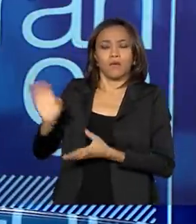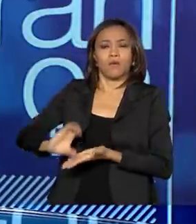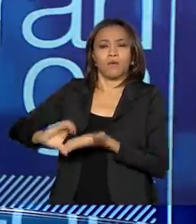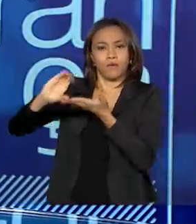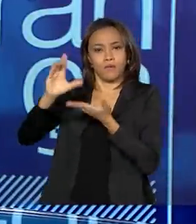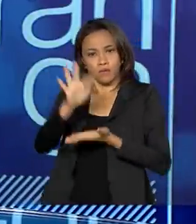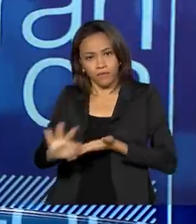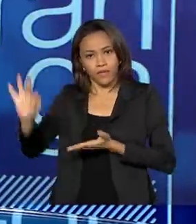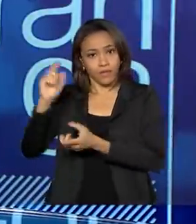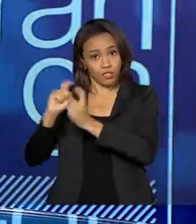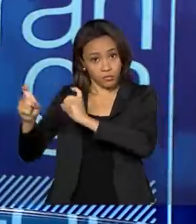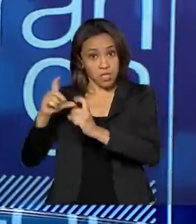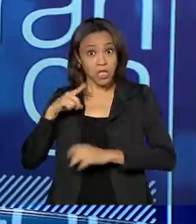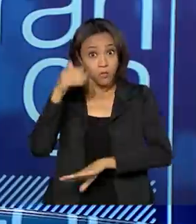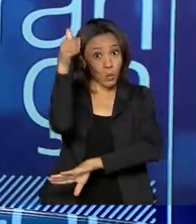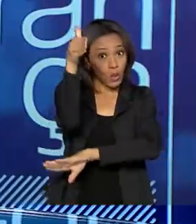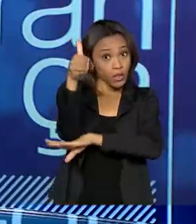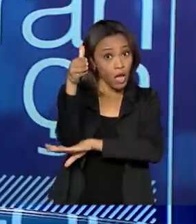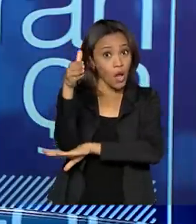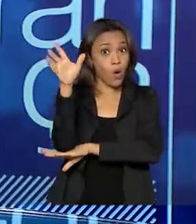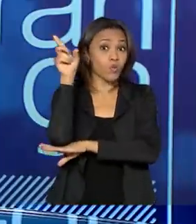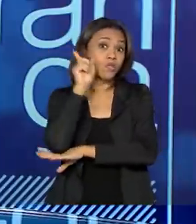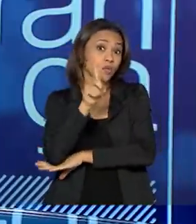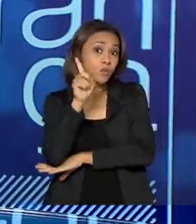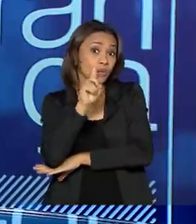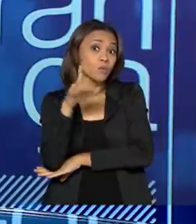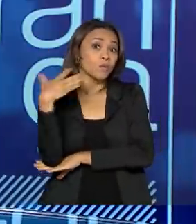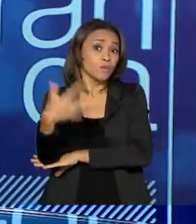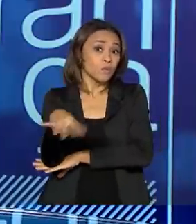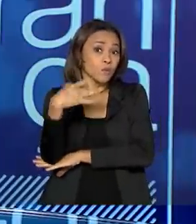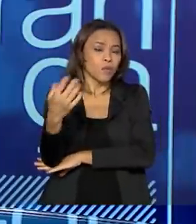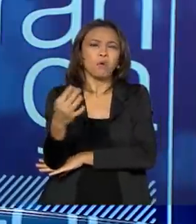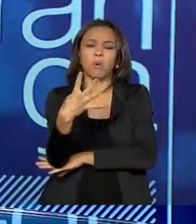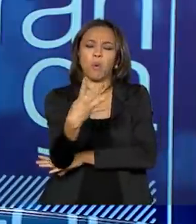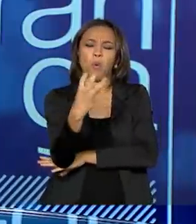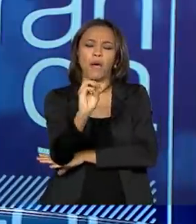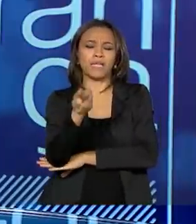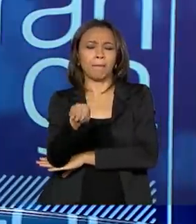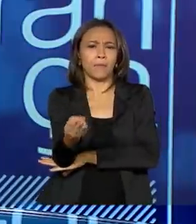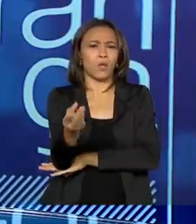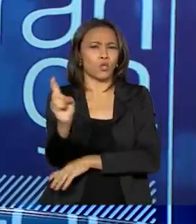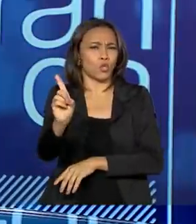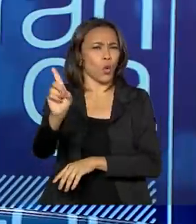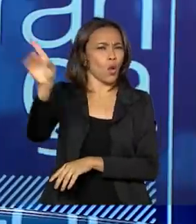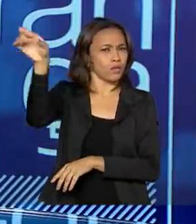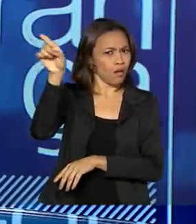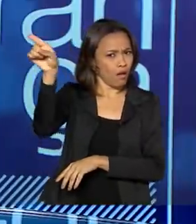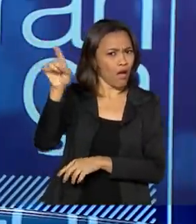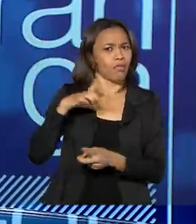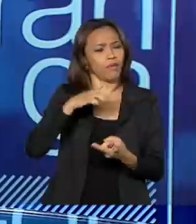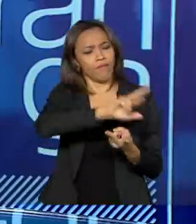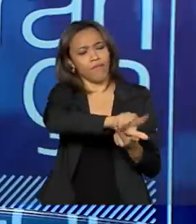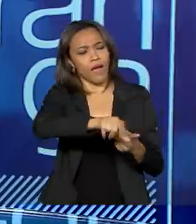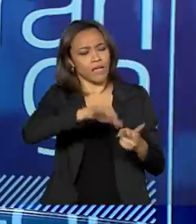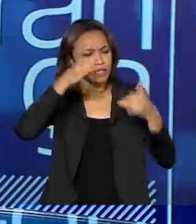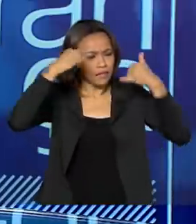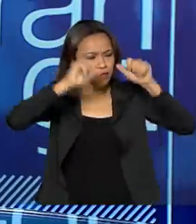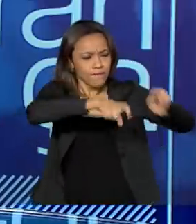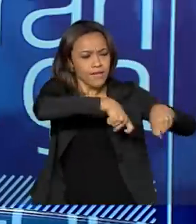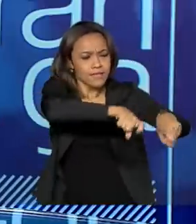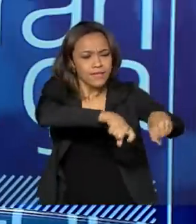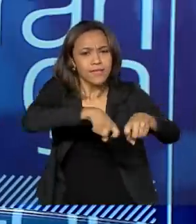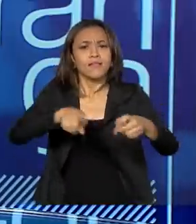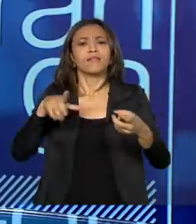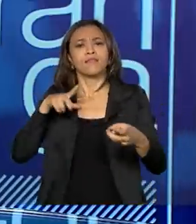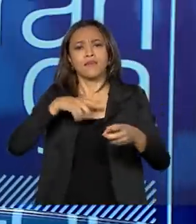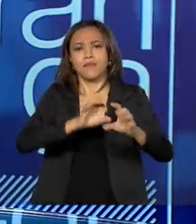na qual nós temos um hotel na Califórnia que vale mais de 40 milhões de dólares, né? E também várias fazendas e empresas que foram